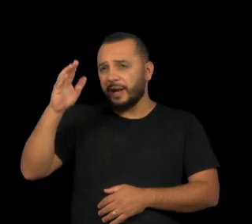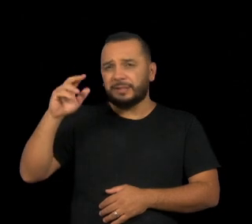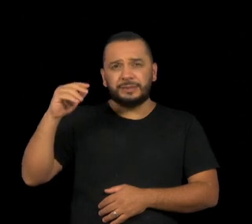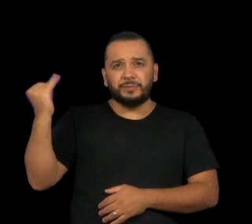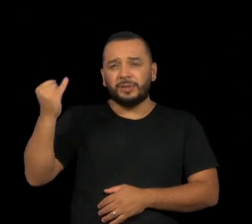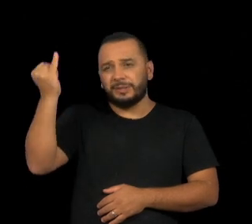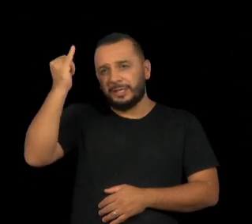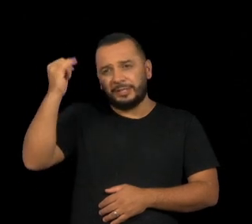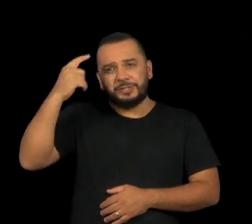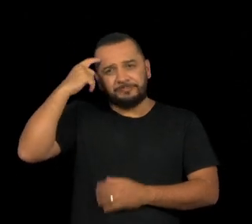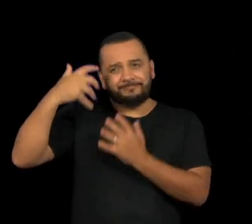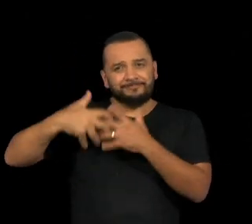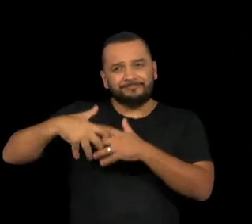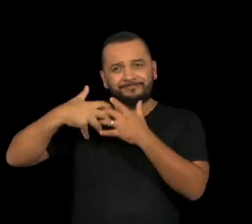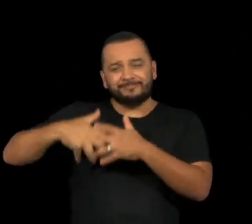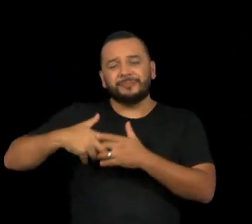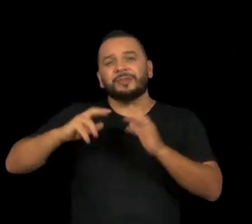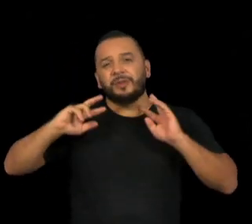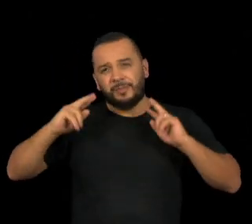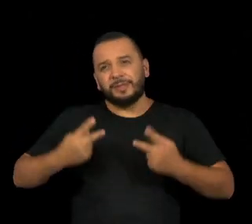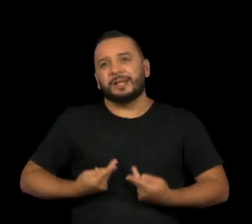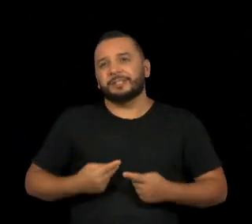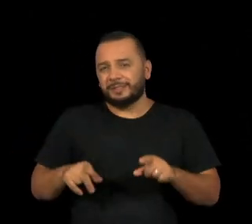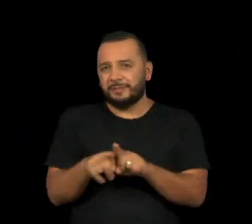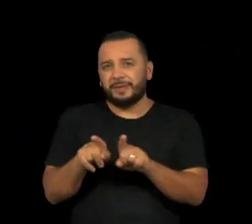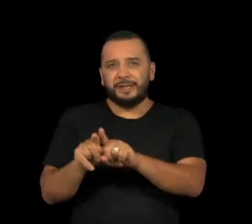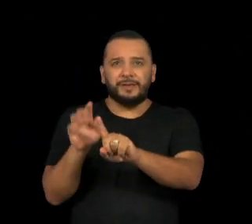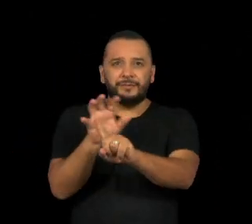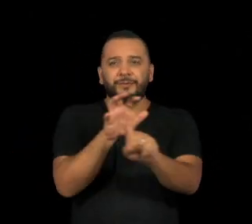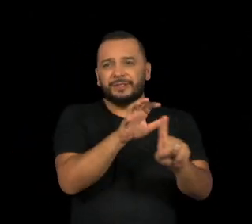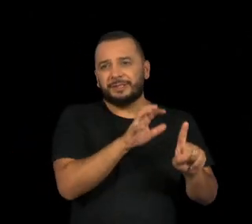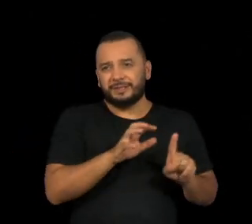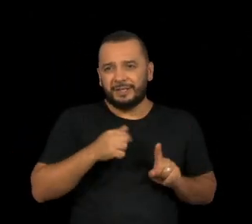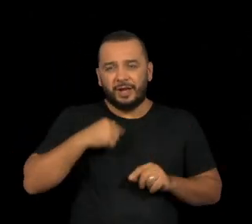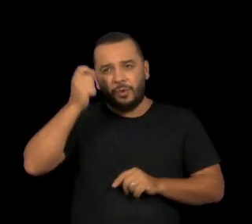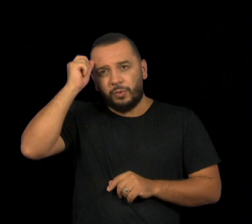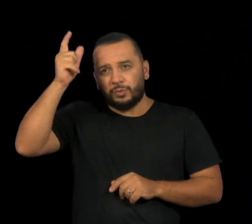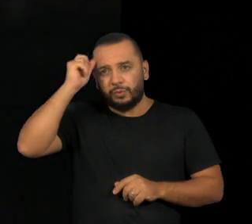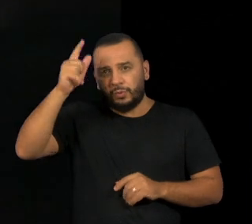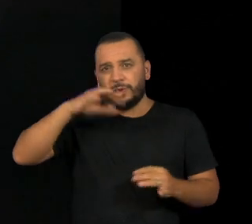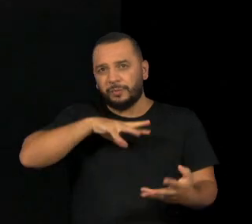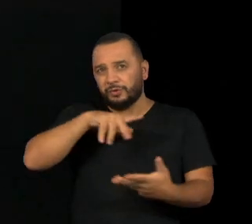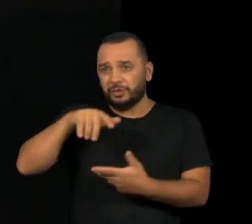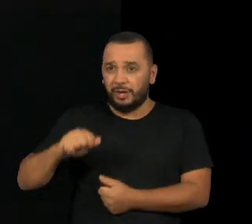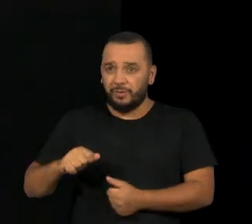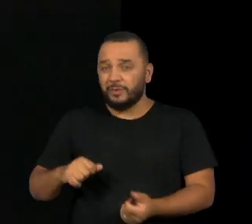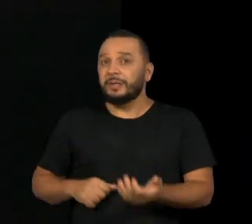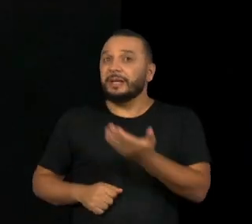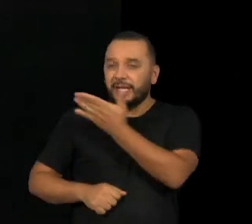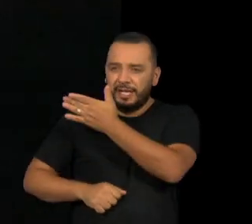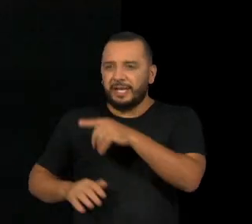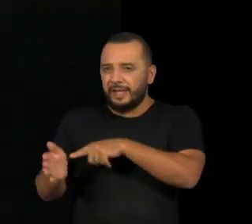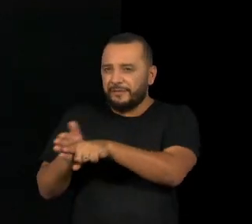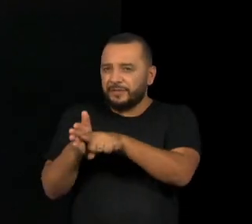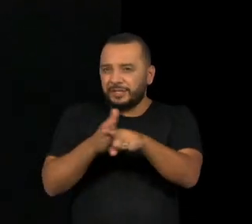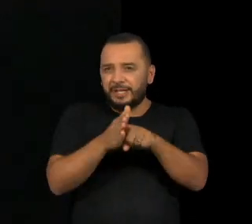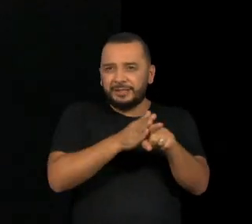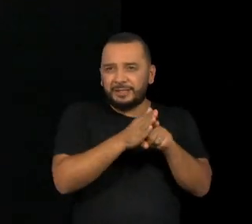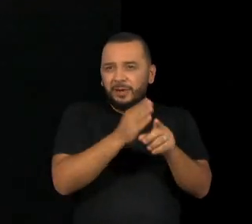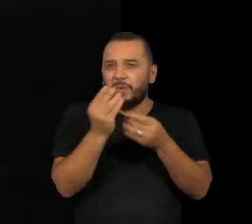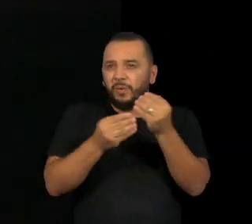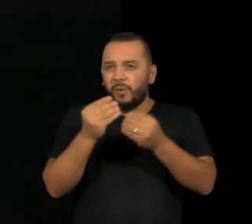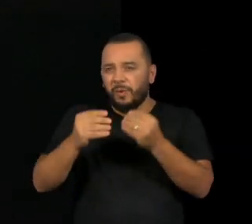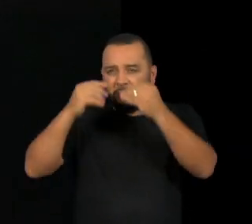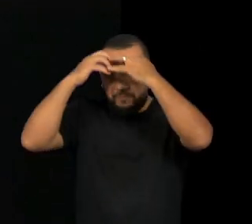e uma das figuras mais influentes da cultura mundial em todos os tempos. Grande investigador da mente humana,